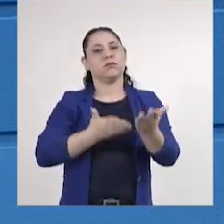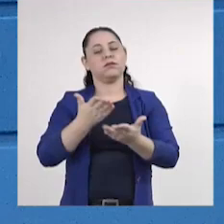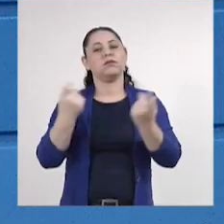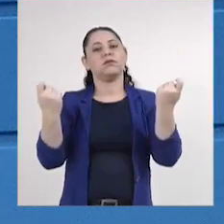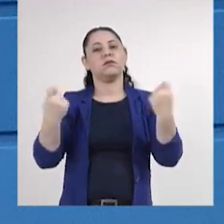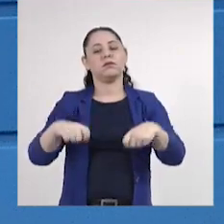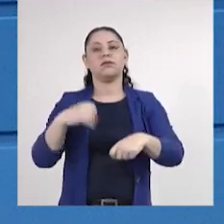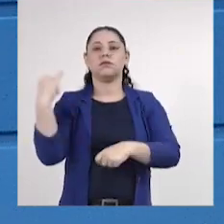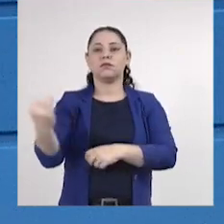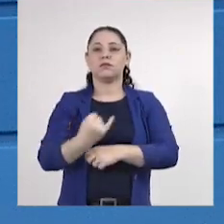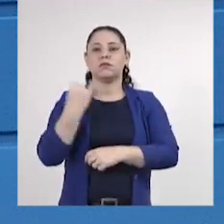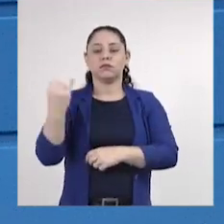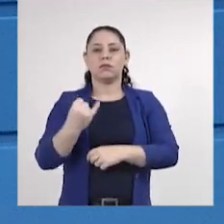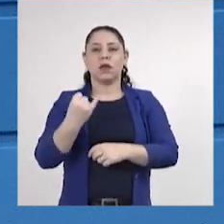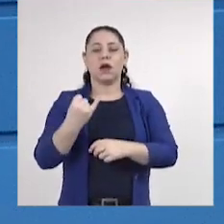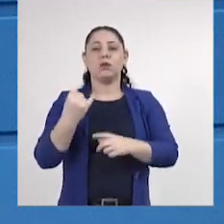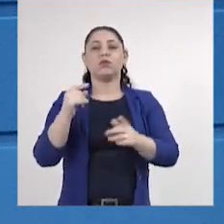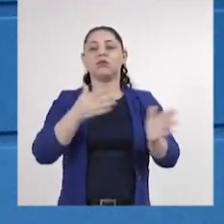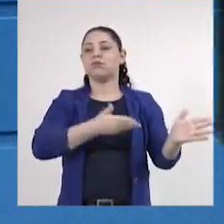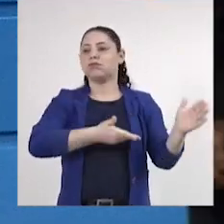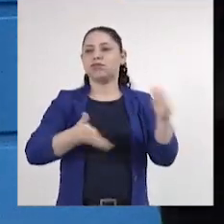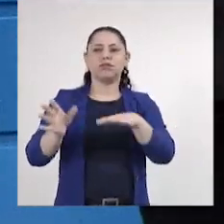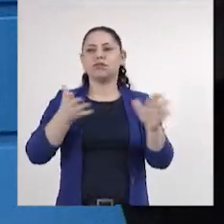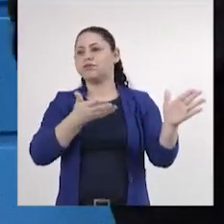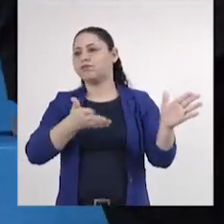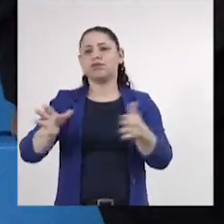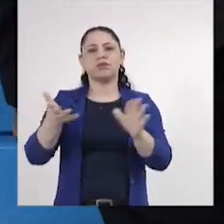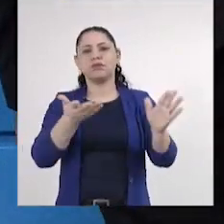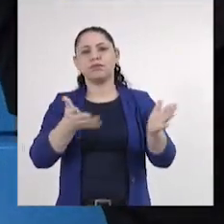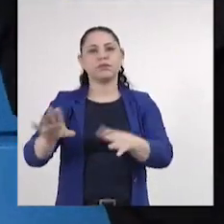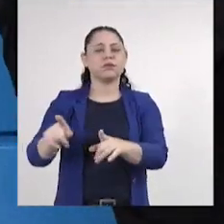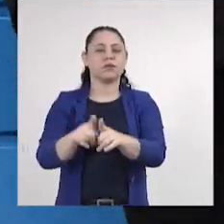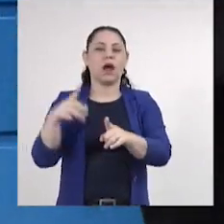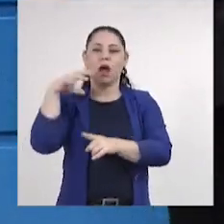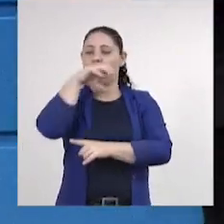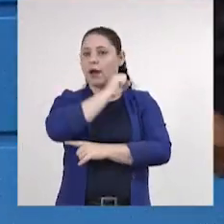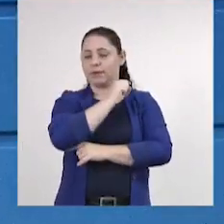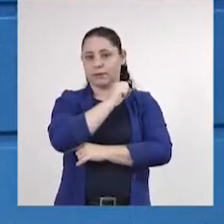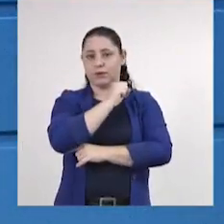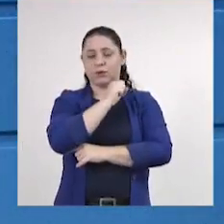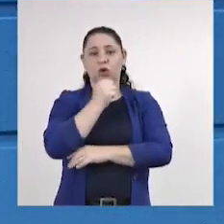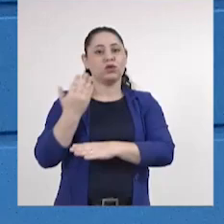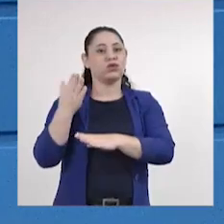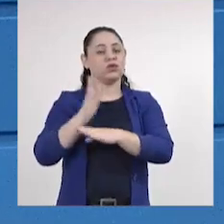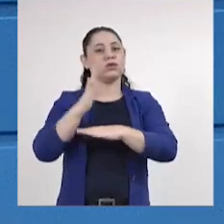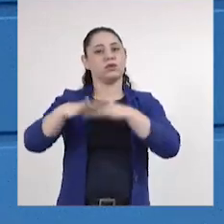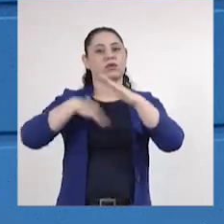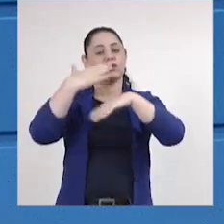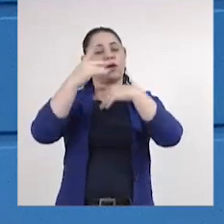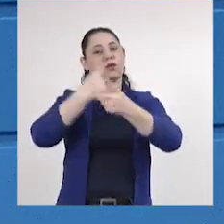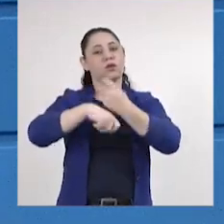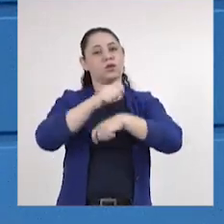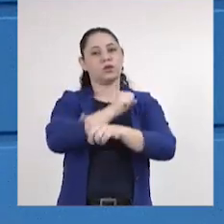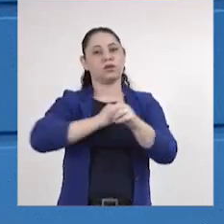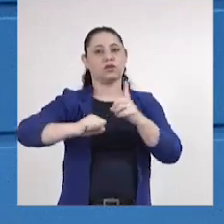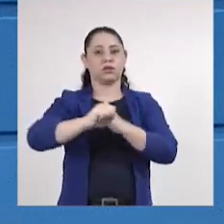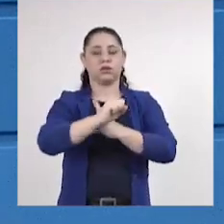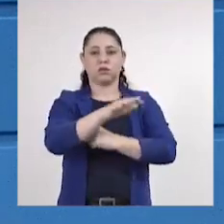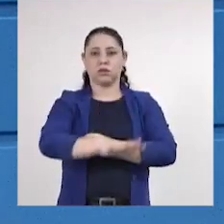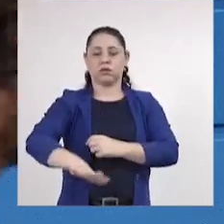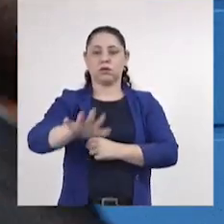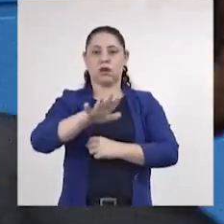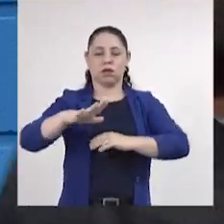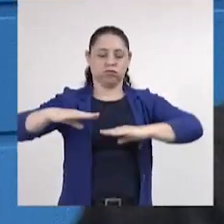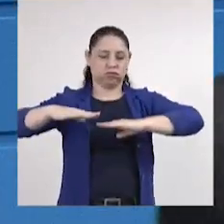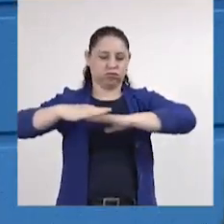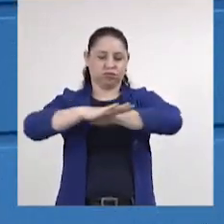demanda de suma importância para escoamento da produção de forma segura e célere, auxiliando o desenvolvimento econômico e social da região. Trata-se